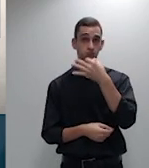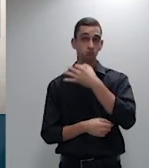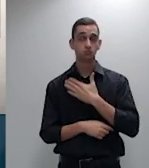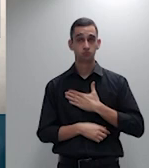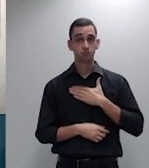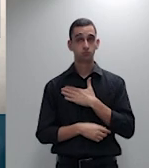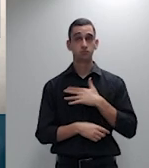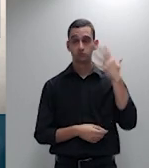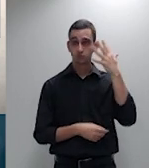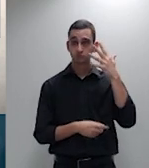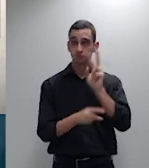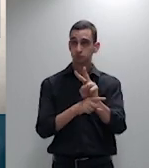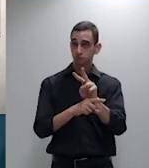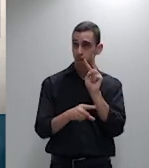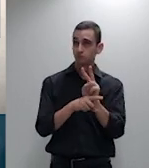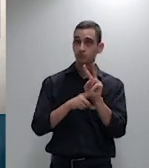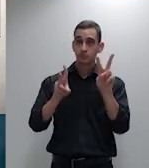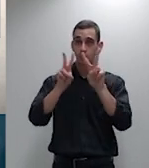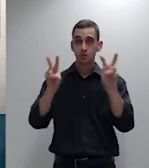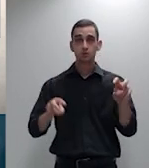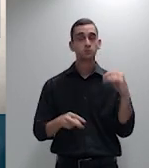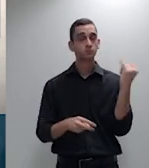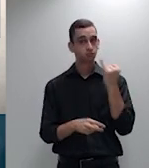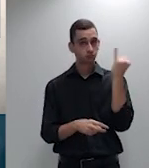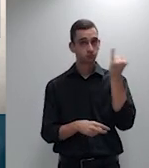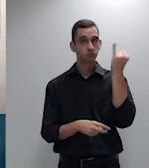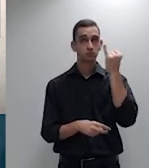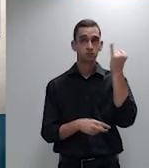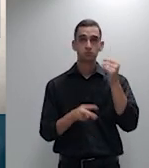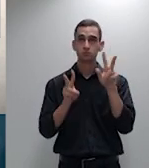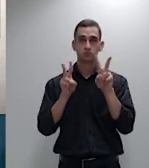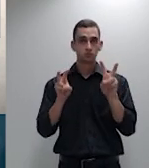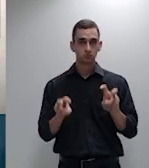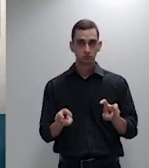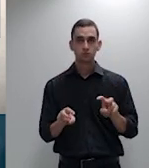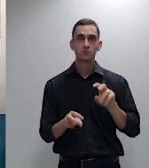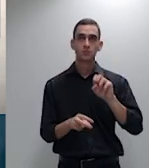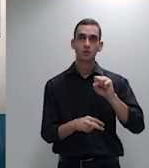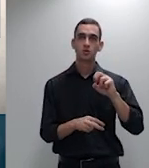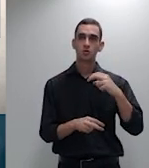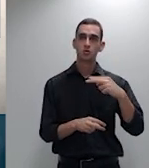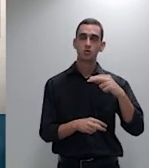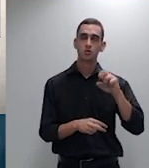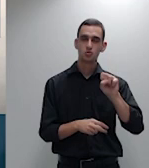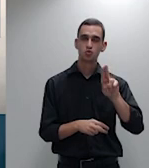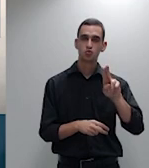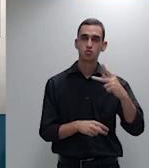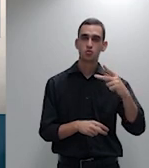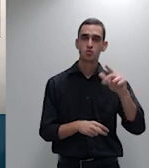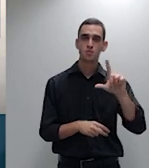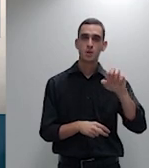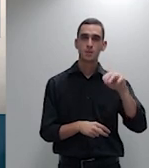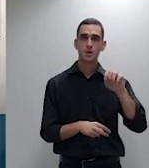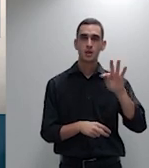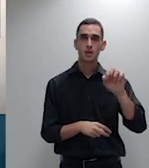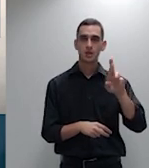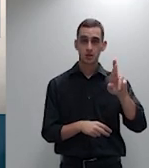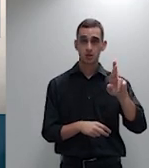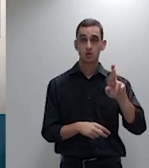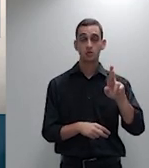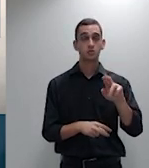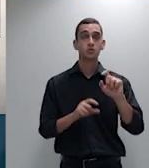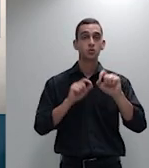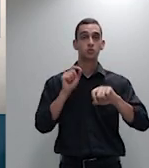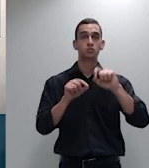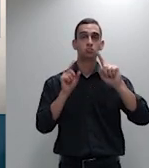importante para o mercado da saúde suplementar que diz respeito à validade do reajuste por faixa etária